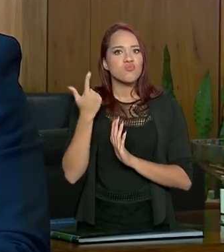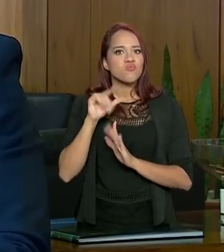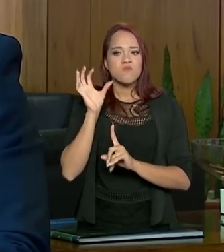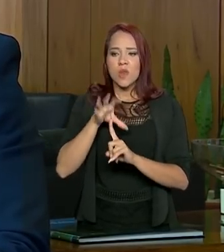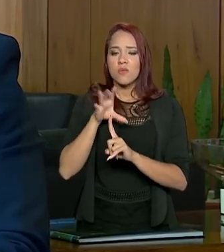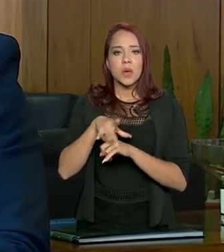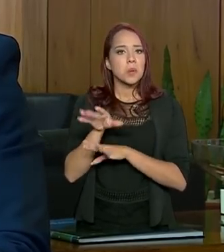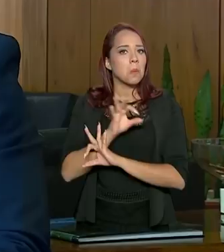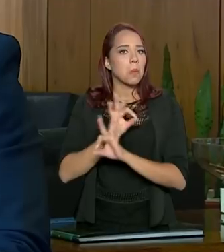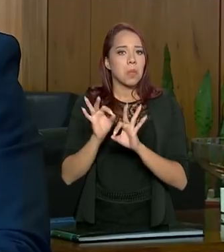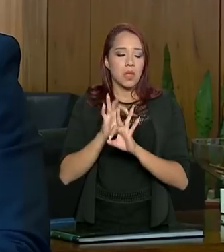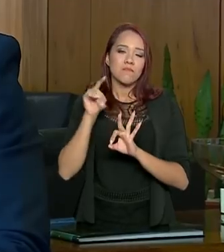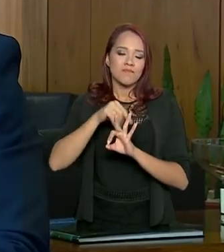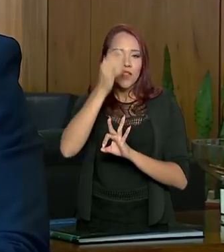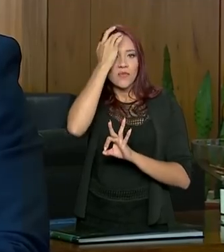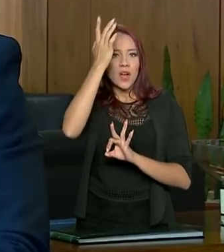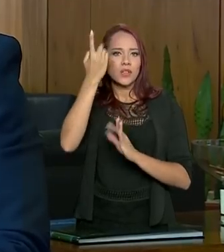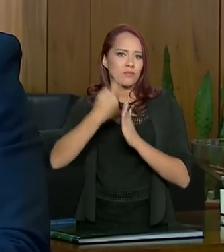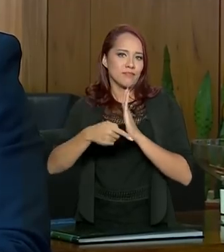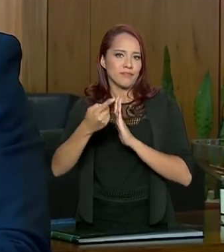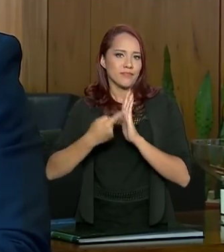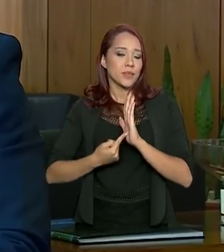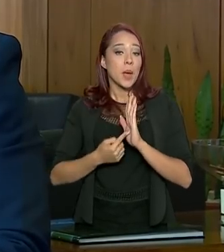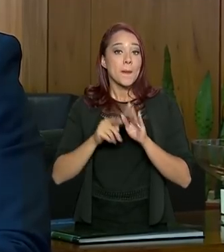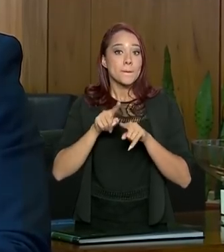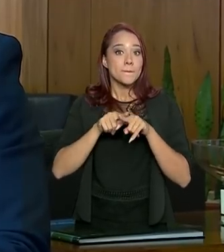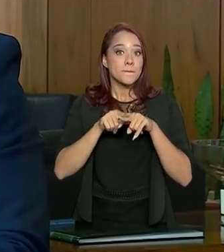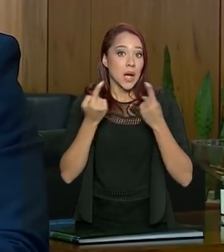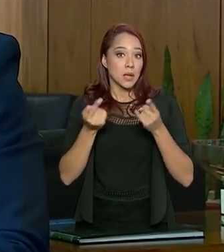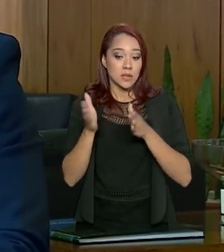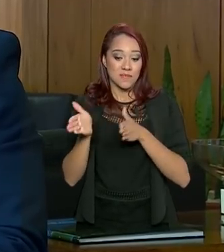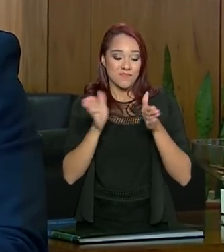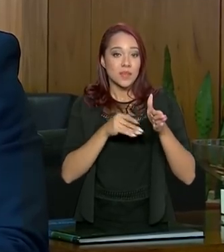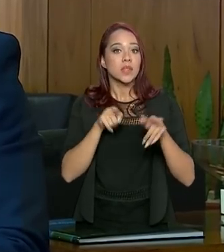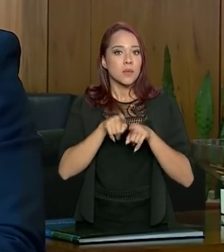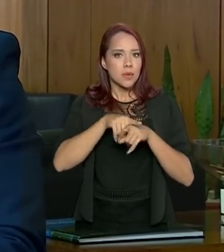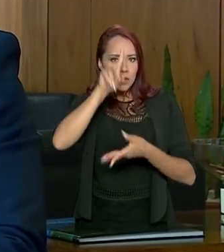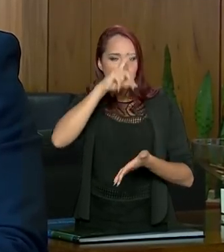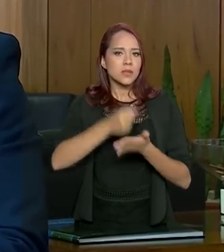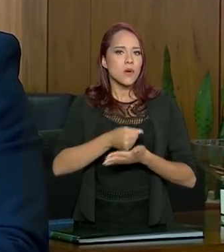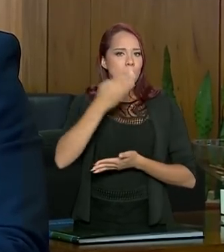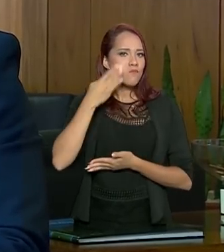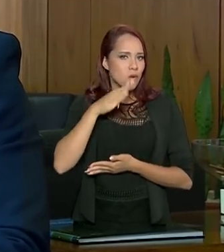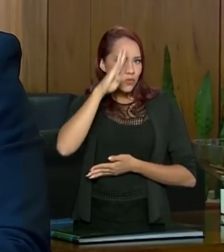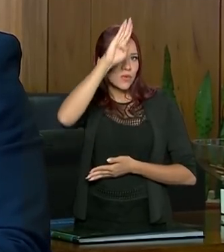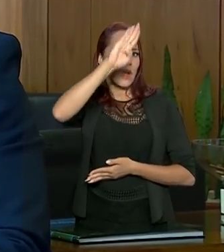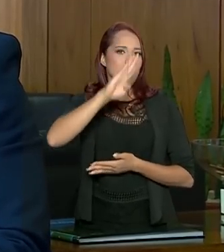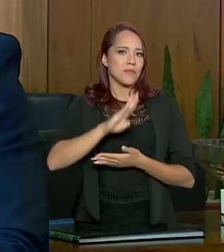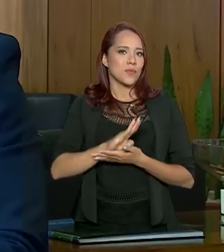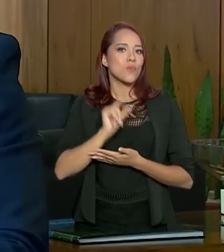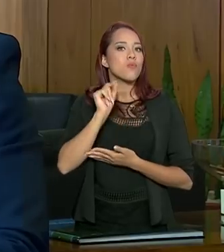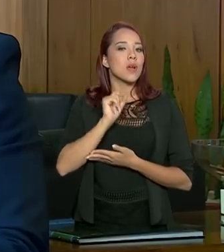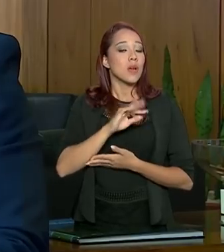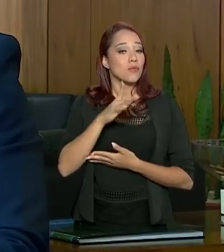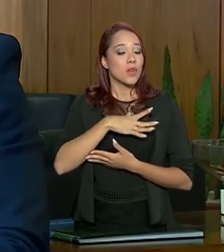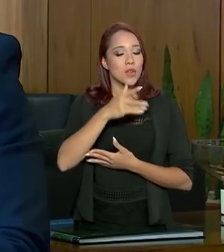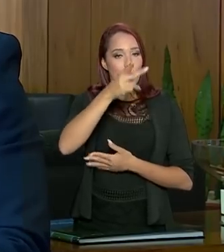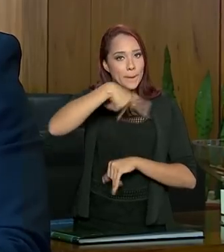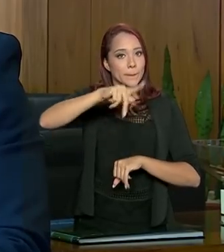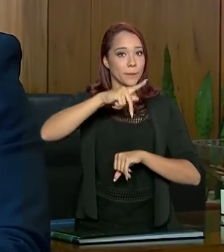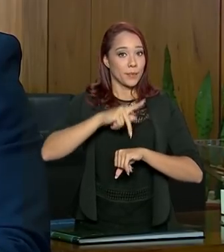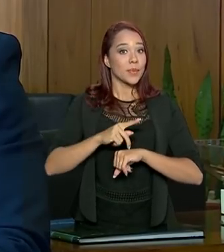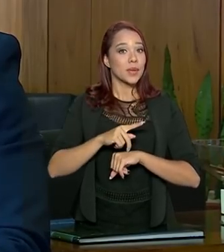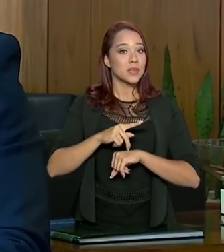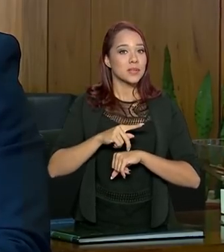prático algum, essas foram fáceis de serem revogadas, mas, sobretudo, pela determinação do presidente Jair Bolsonaro, foi que nós tornássemos o país